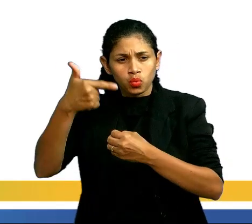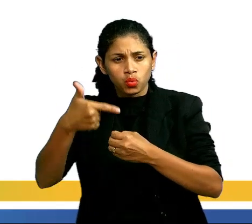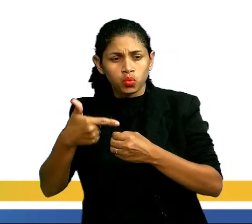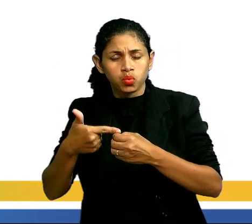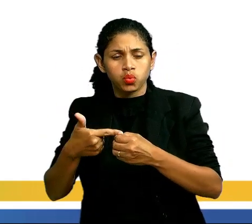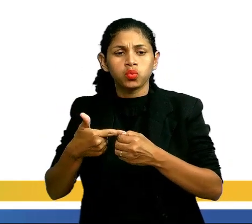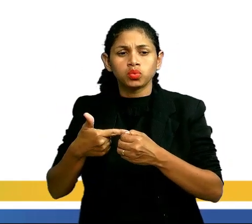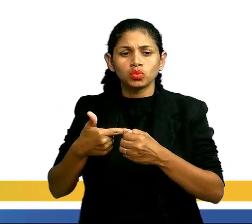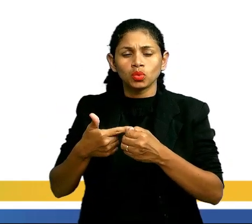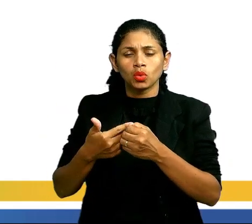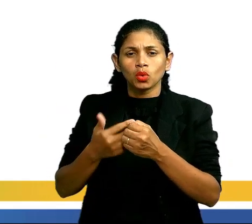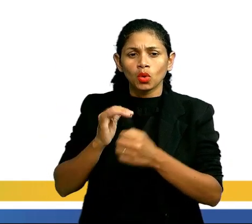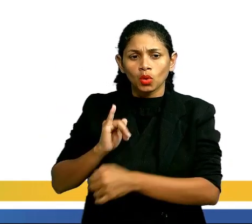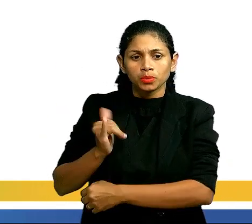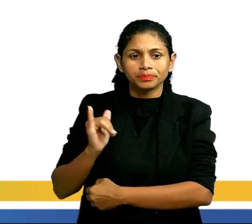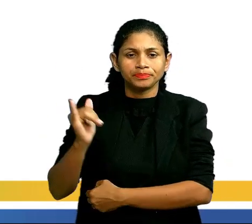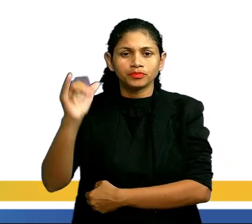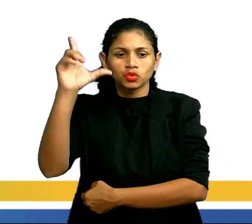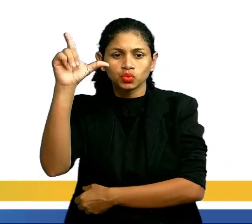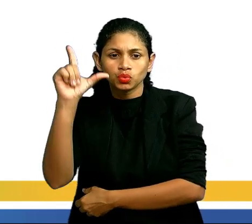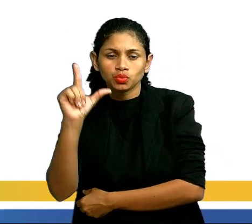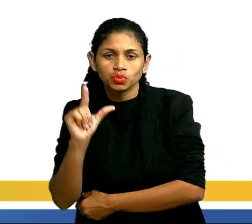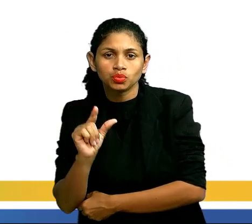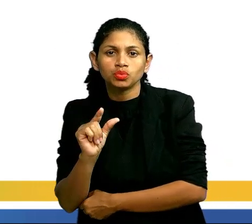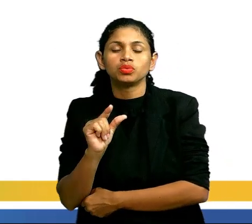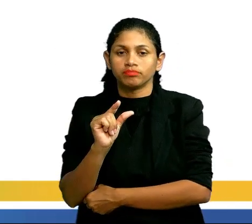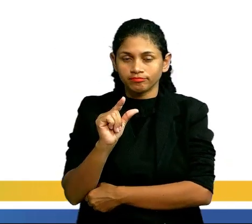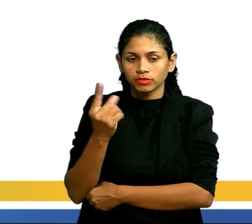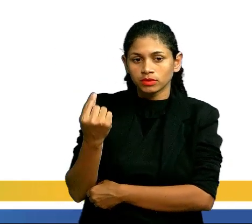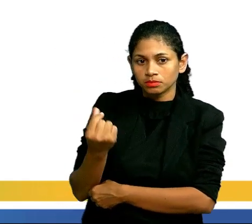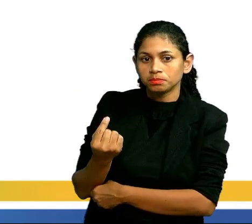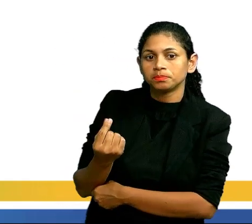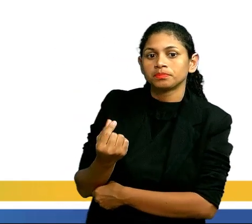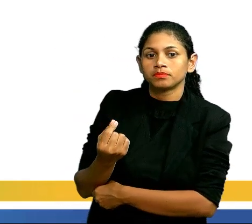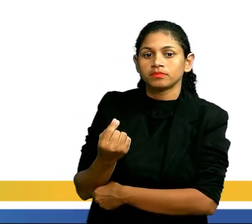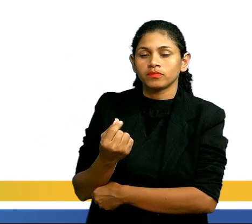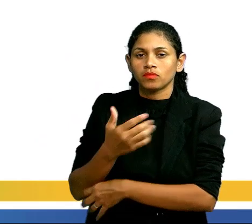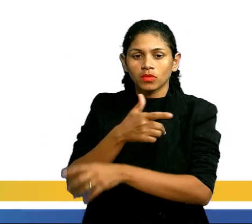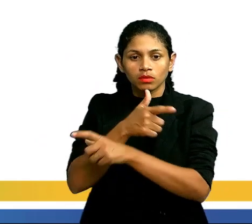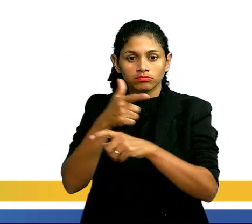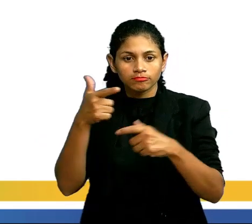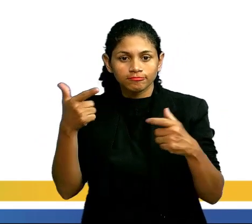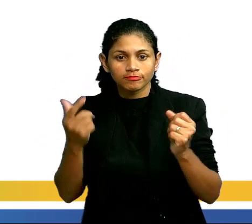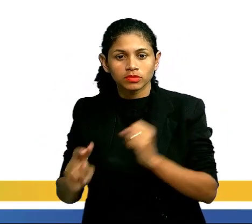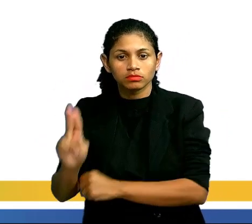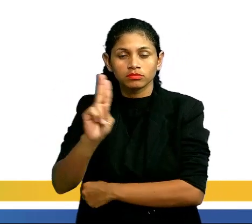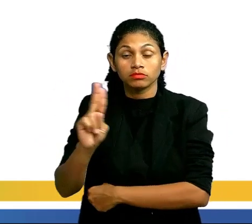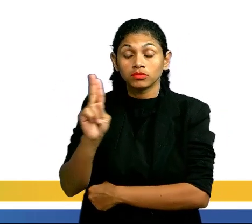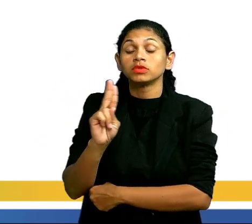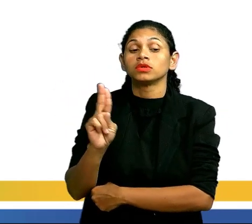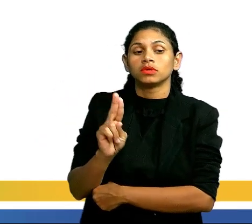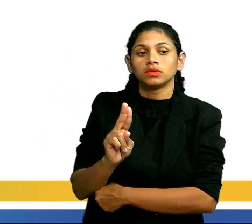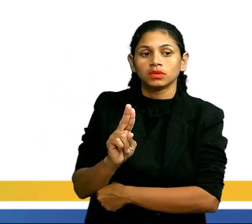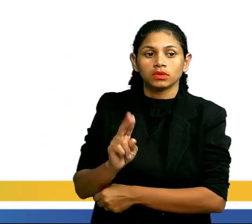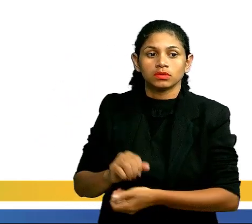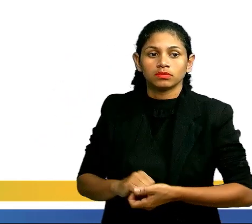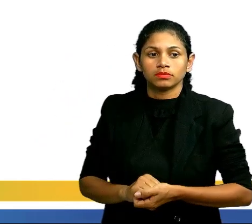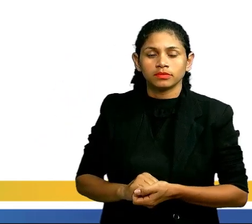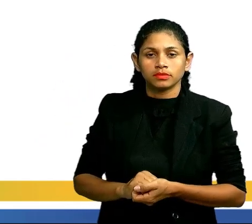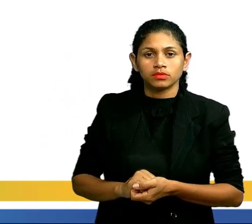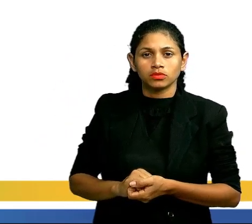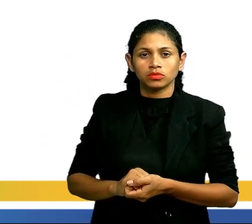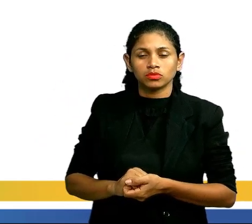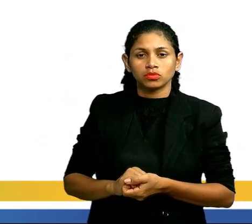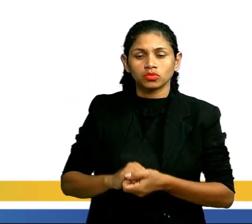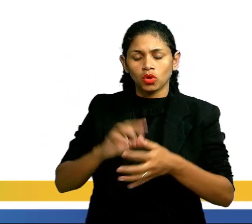de energia de baixo custo e de larga utilização como matéria-prima para uma grande variedade de produtos, é um óleo formado de várias substâncias de